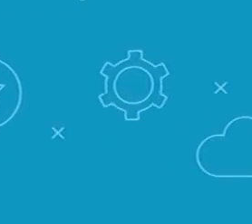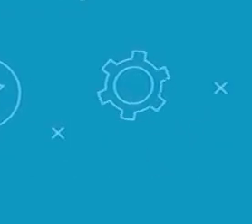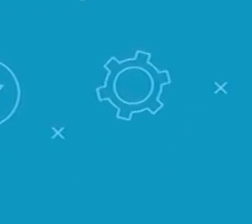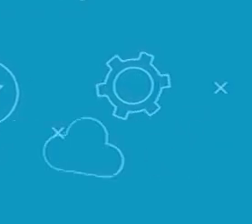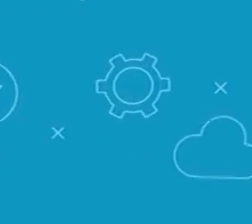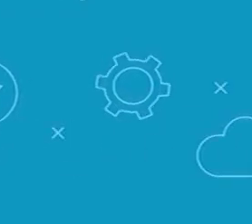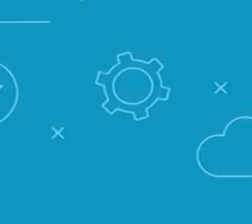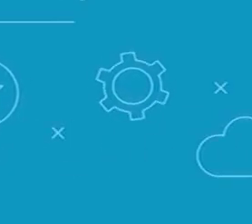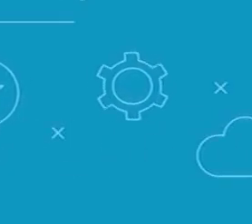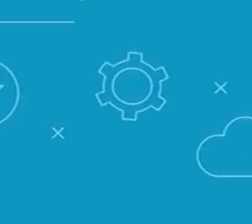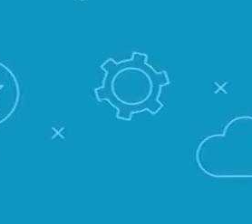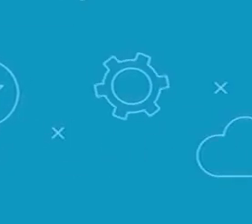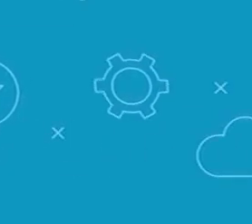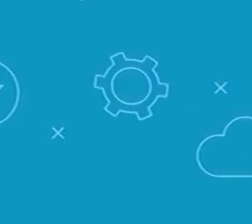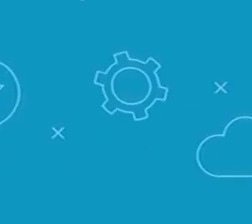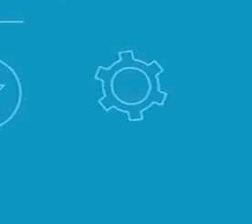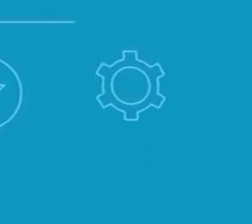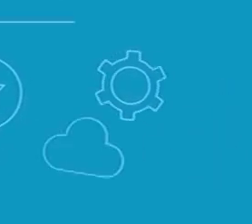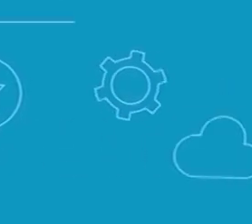por Quintena Coelho